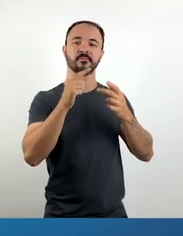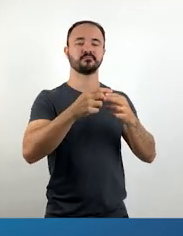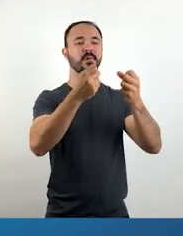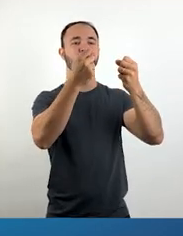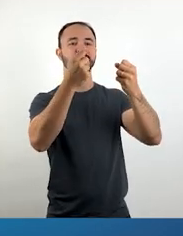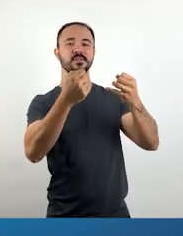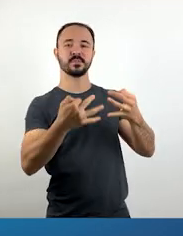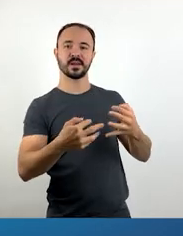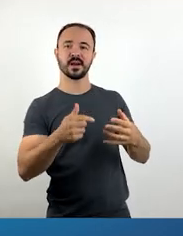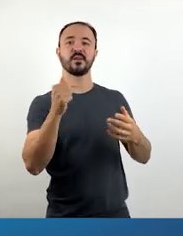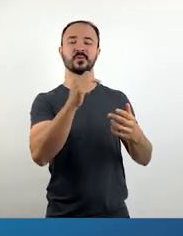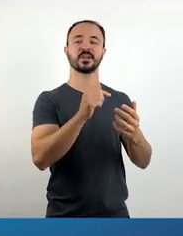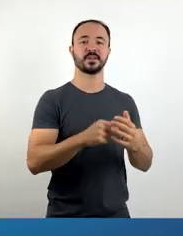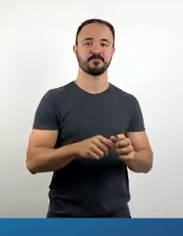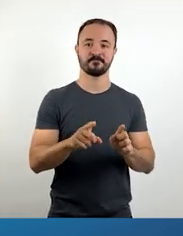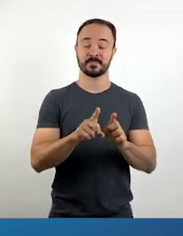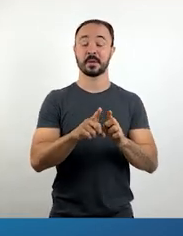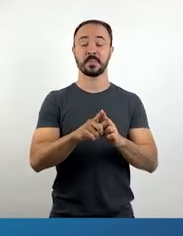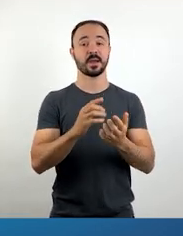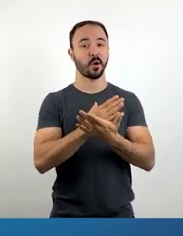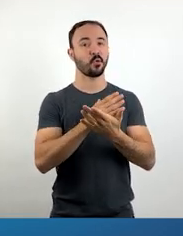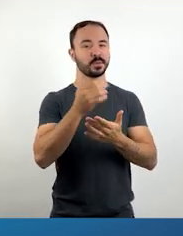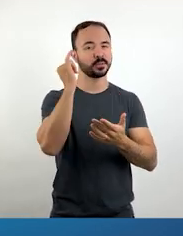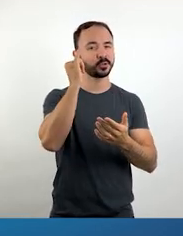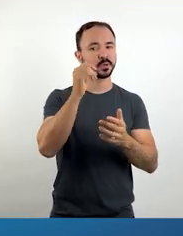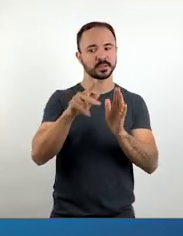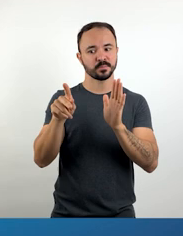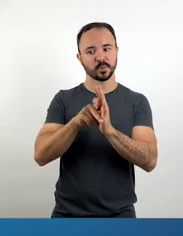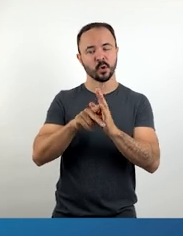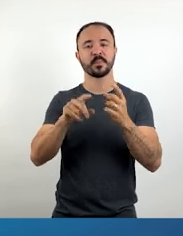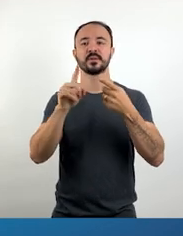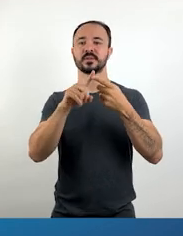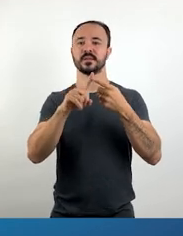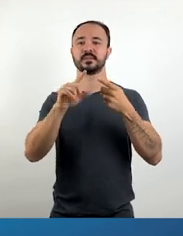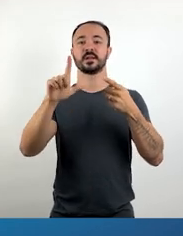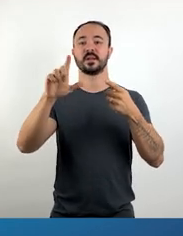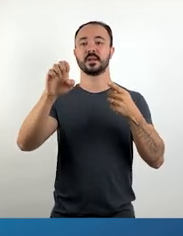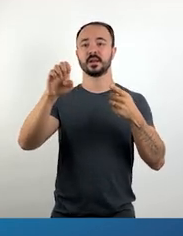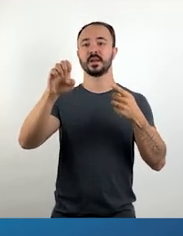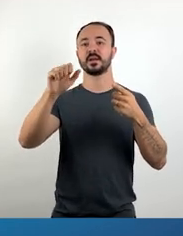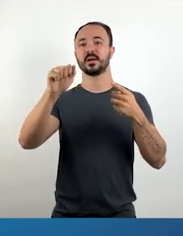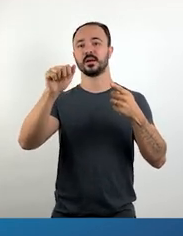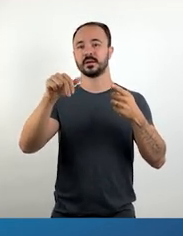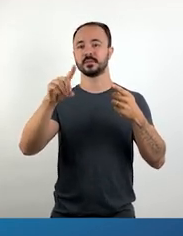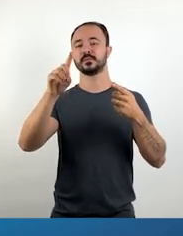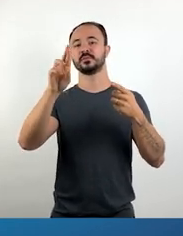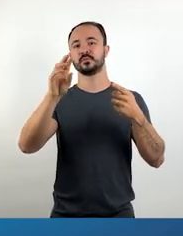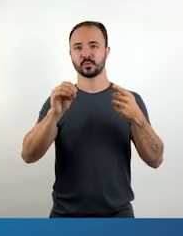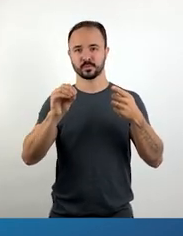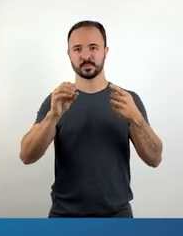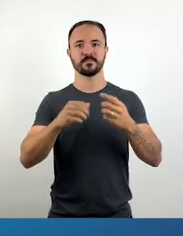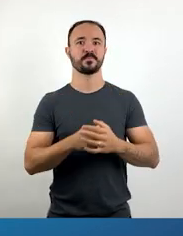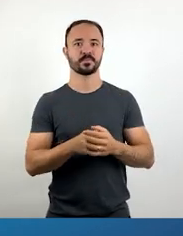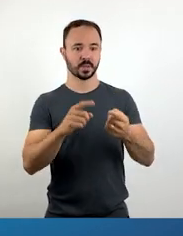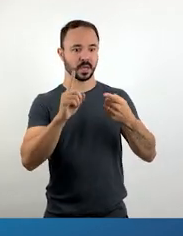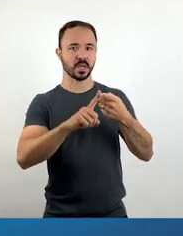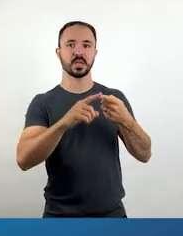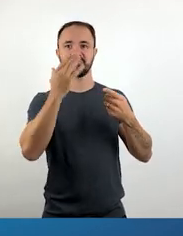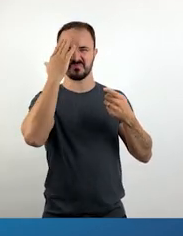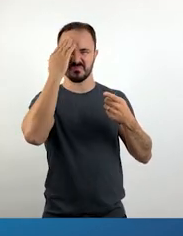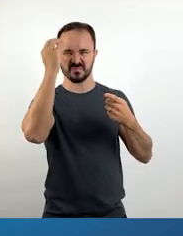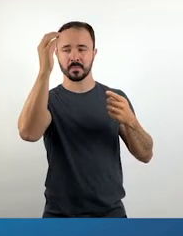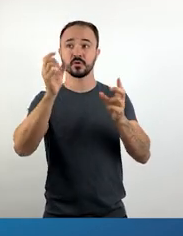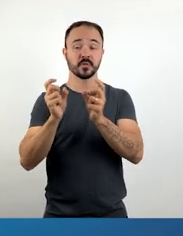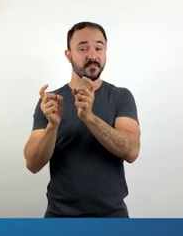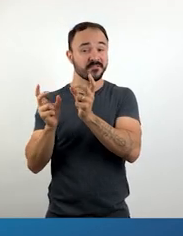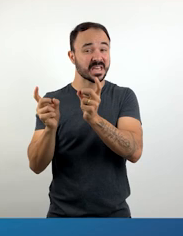Cachorro e O Cavalo que defecava dinheiro. Leandro produziu mais de 240 obras campeãs de ventos.